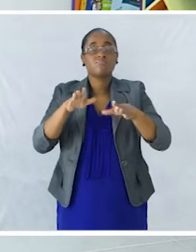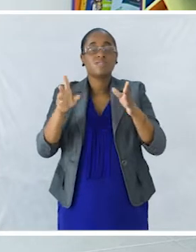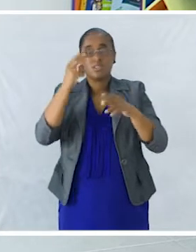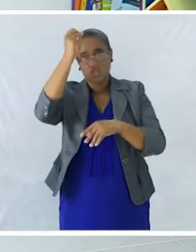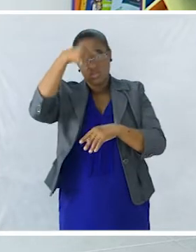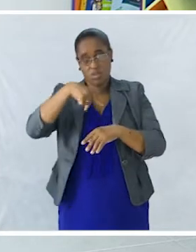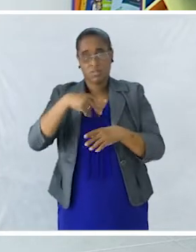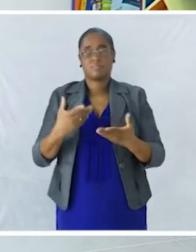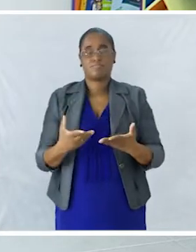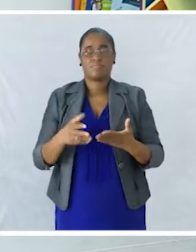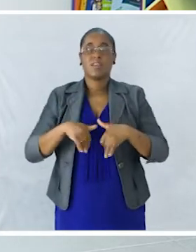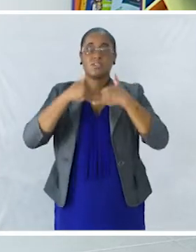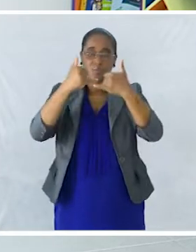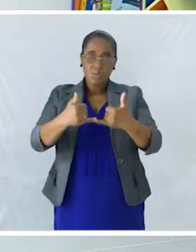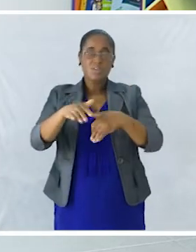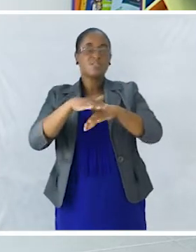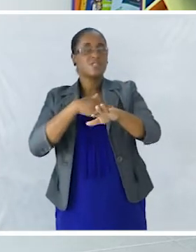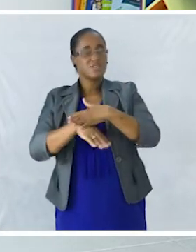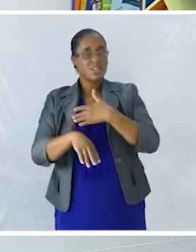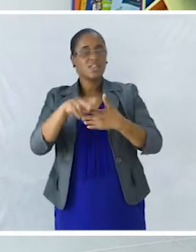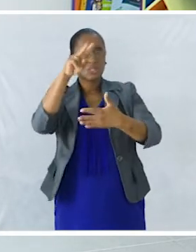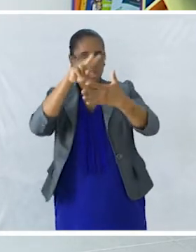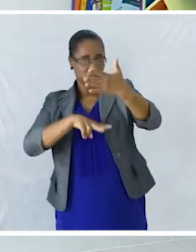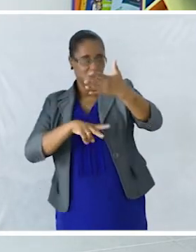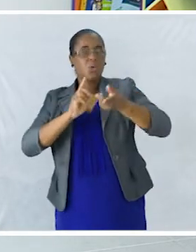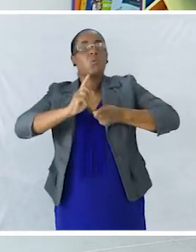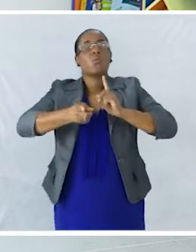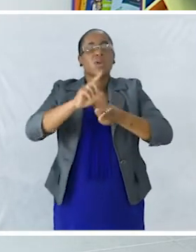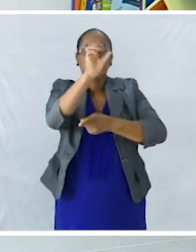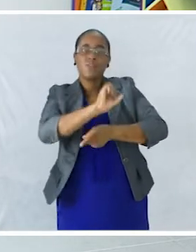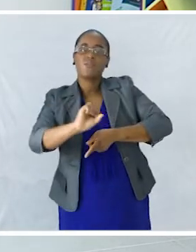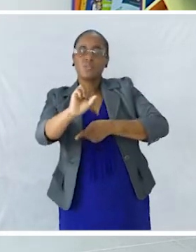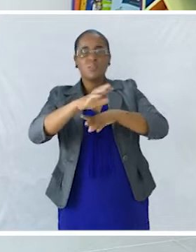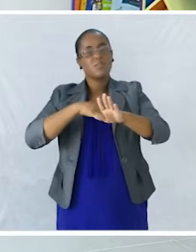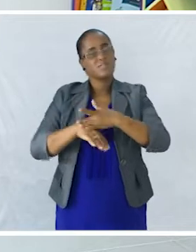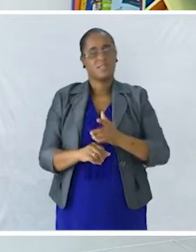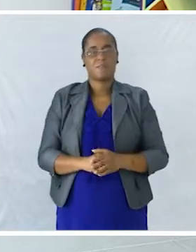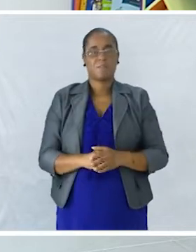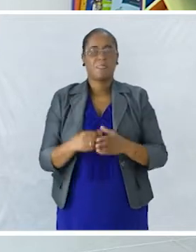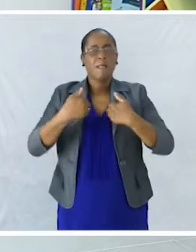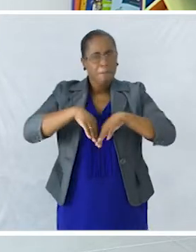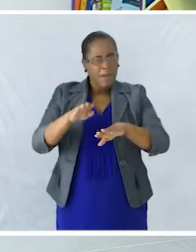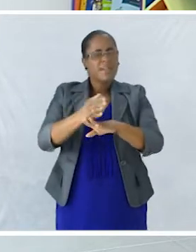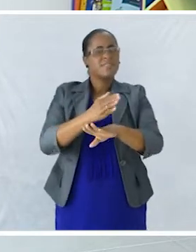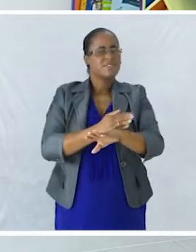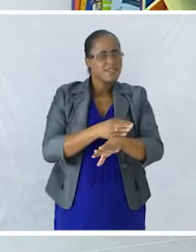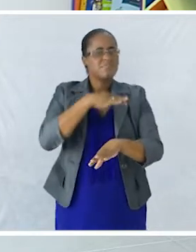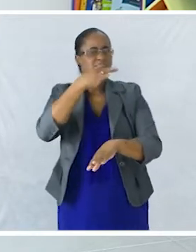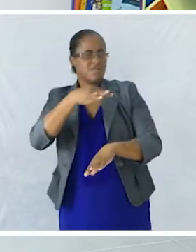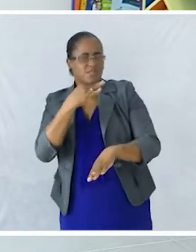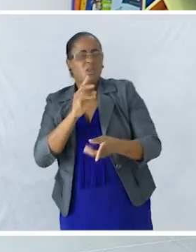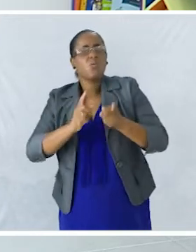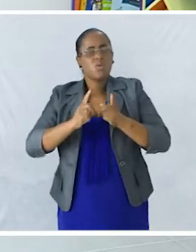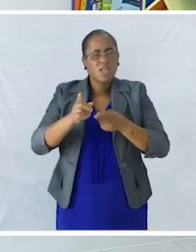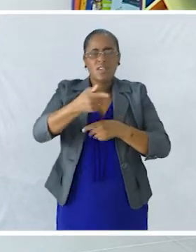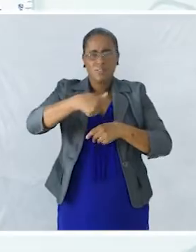então Depois de fazer A textualização O que é que vão fazer? Mas antes de dizer O que é que vamos fazer Depois da